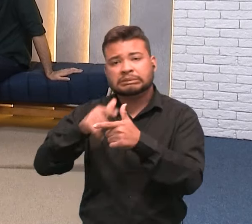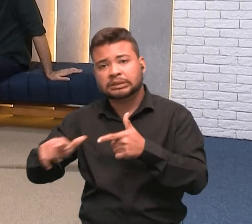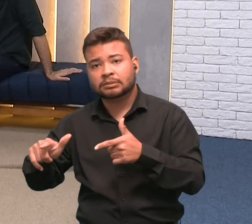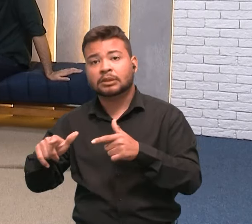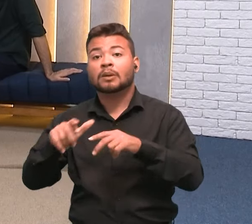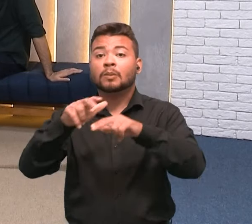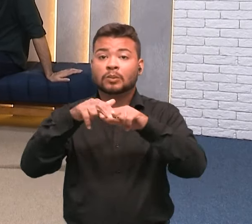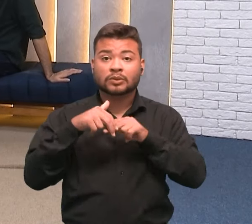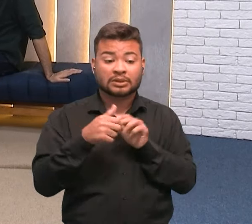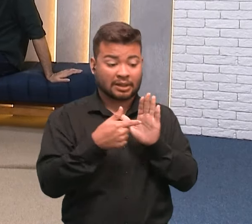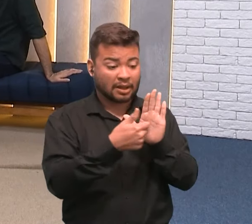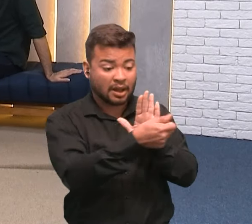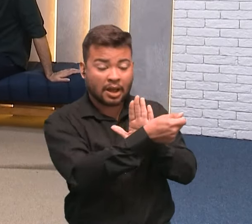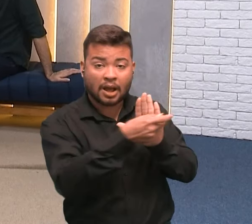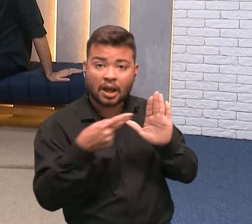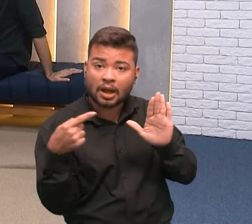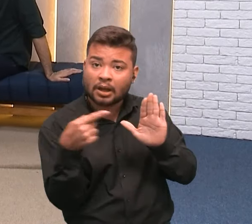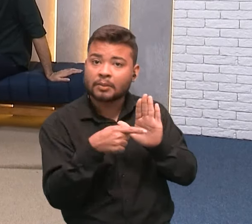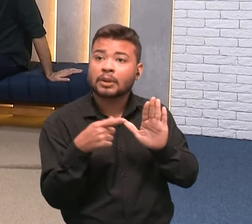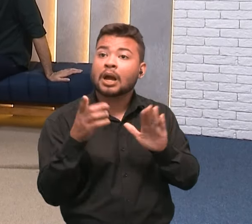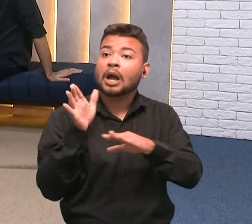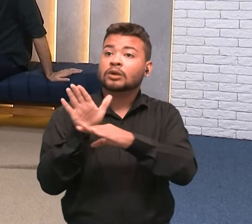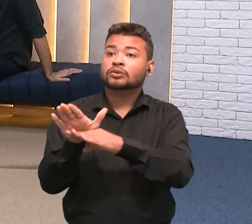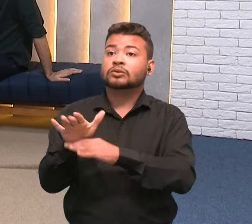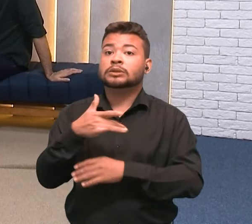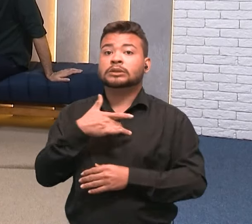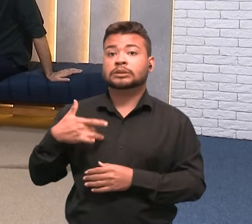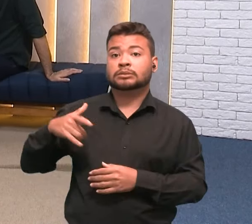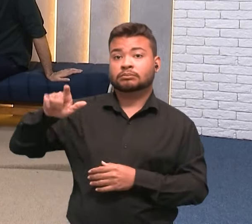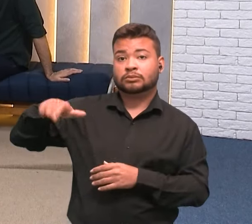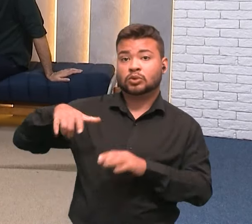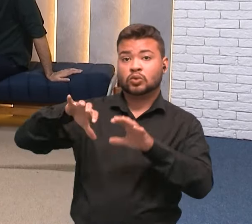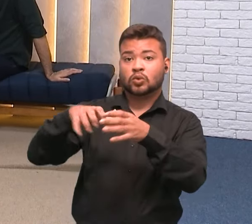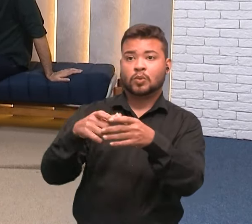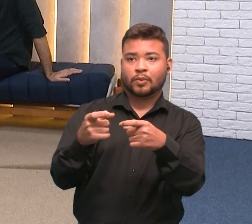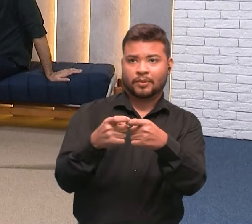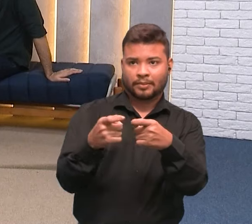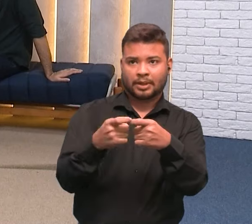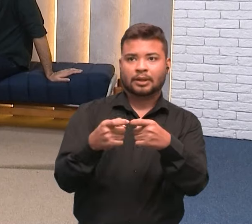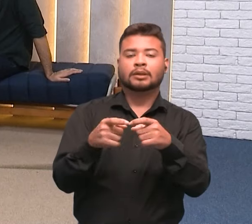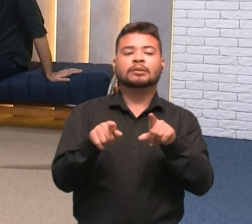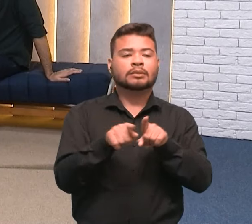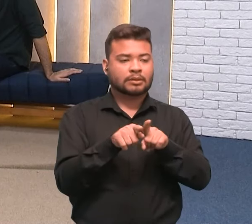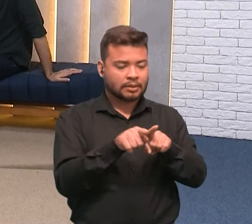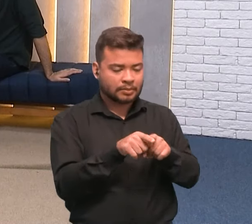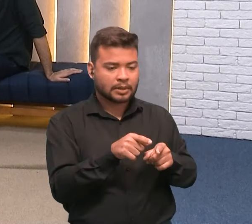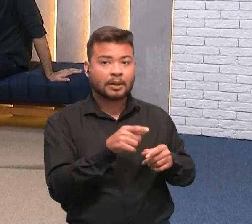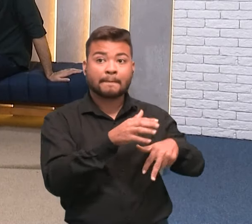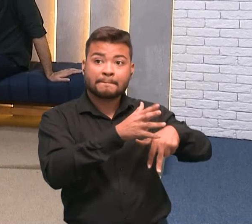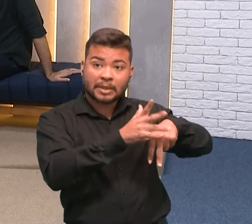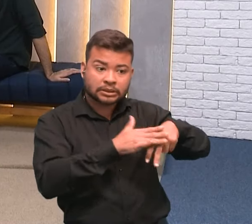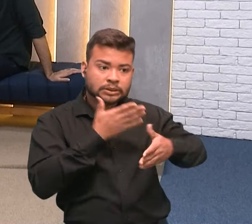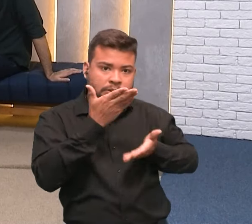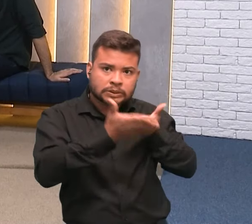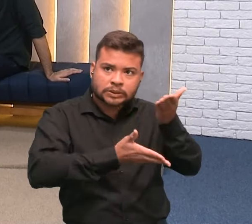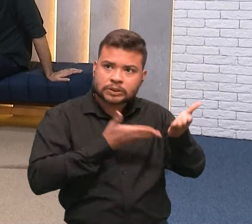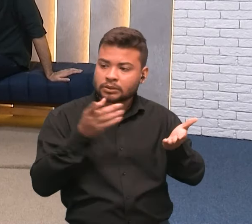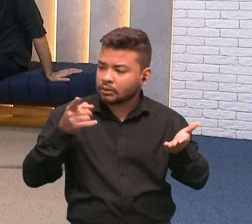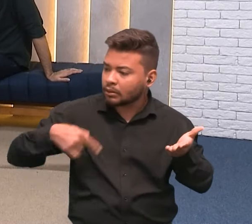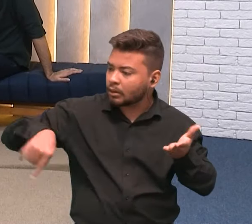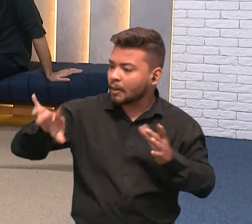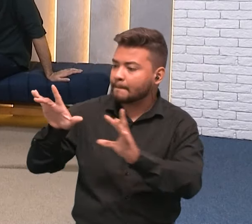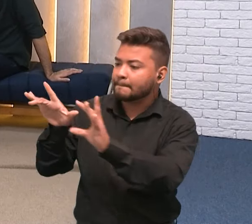faz essa conexão entre planos de saúde, equipe médica e o cuidado, o monitoramento do paciente, para que ele tenha uma